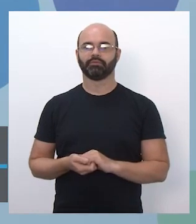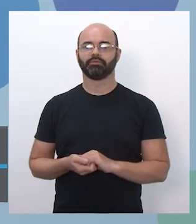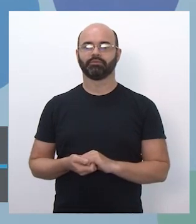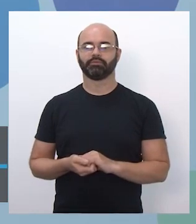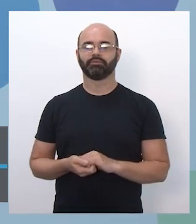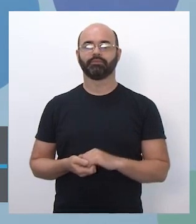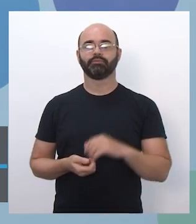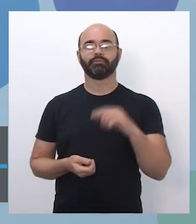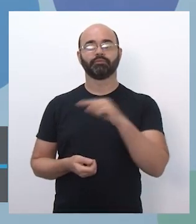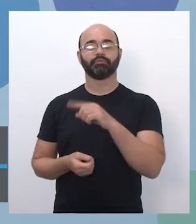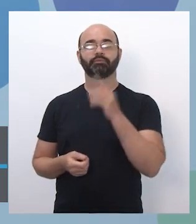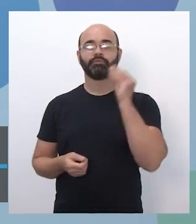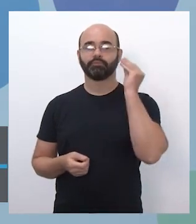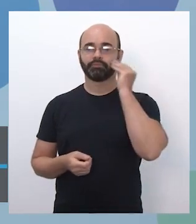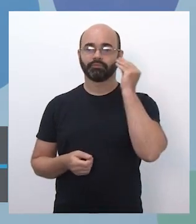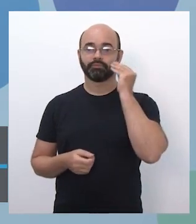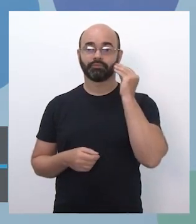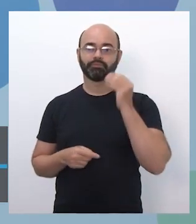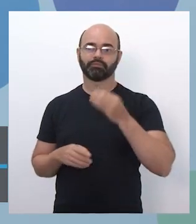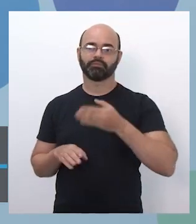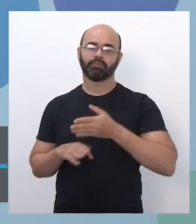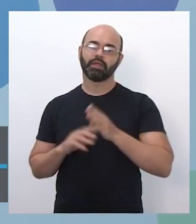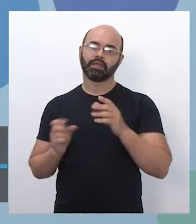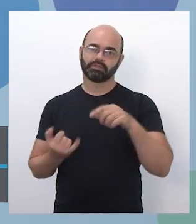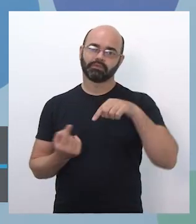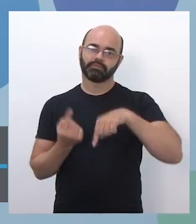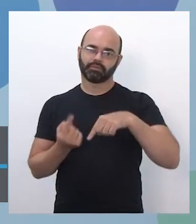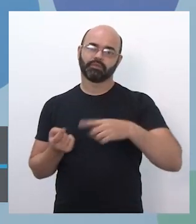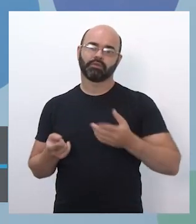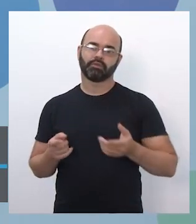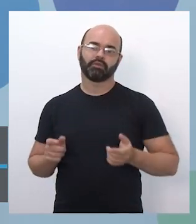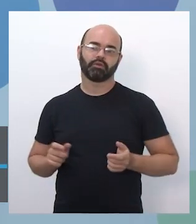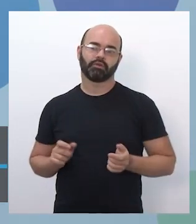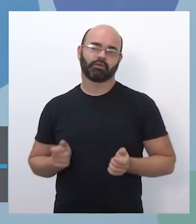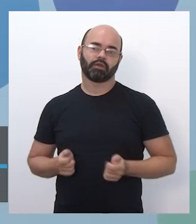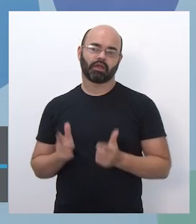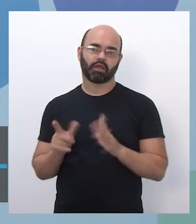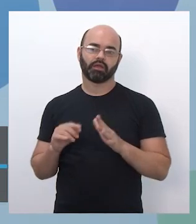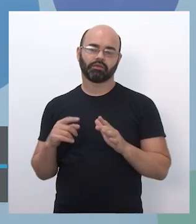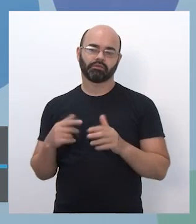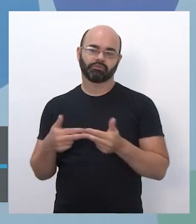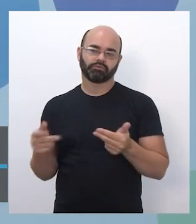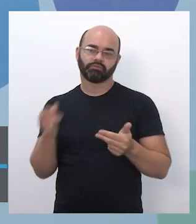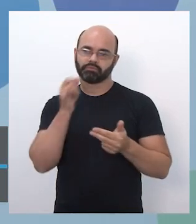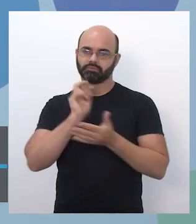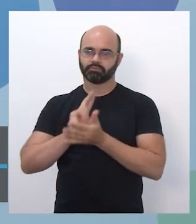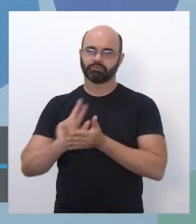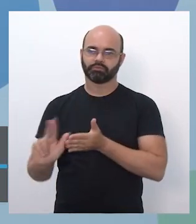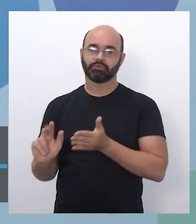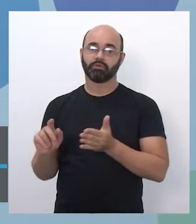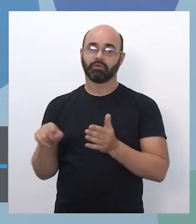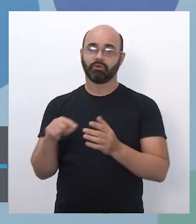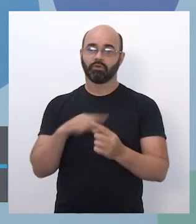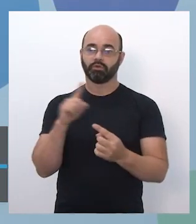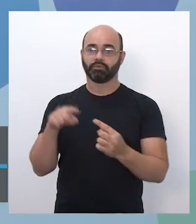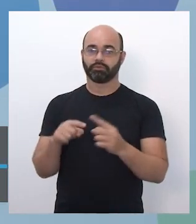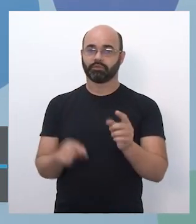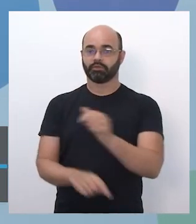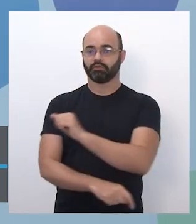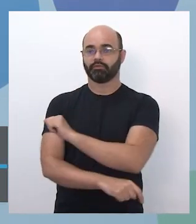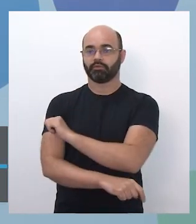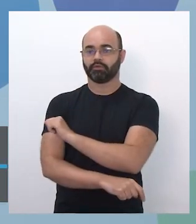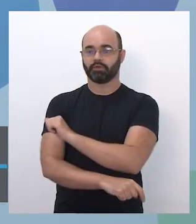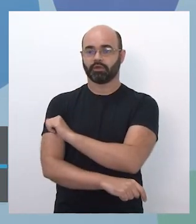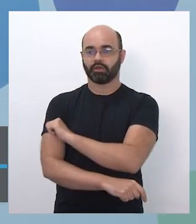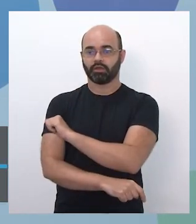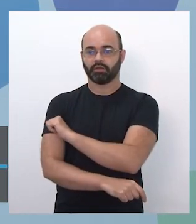de dados para poder acessar outros recursos educacionais e recursos afim. Isso serve para que o estudante possa ter